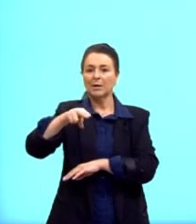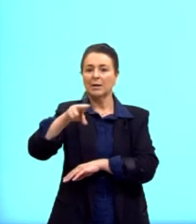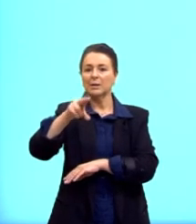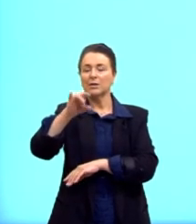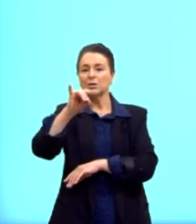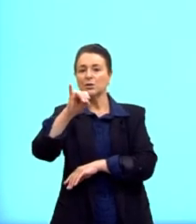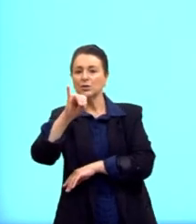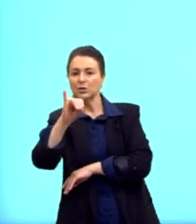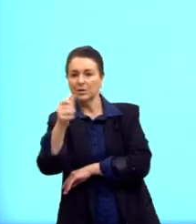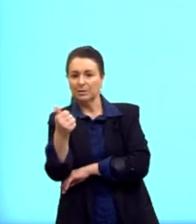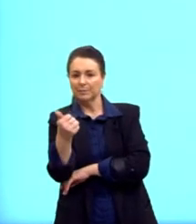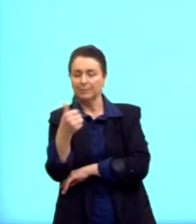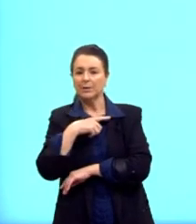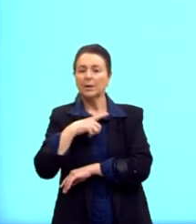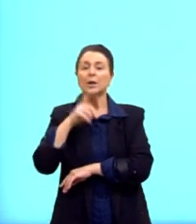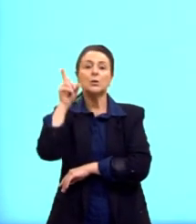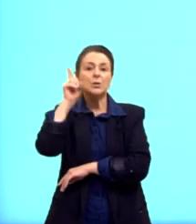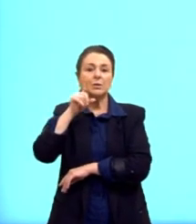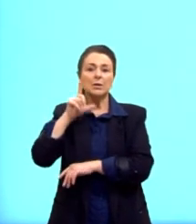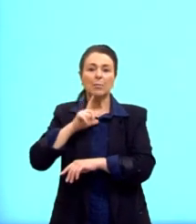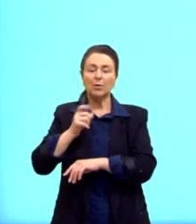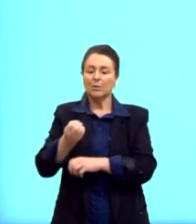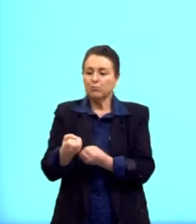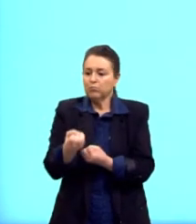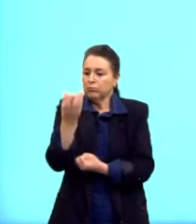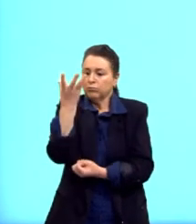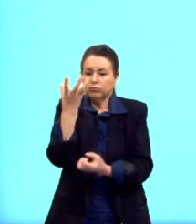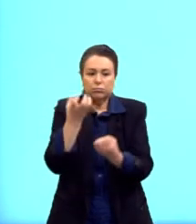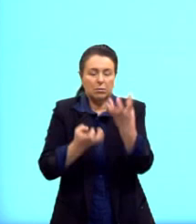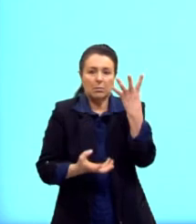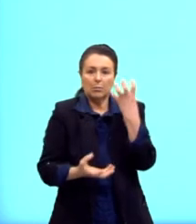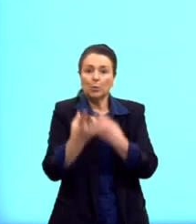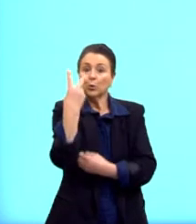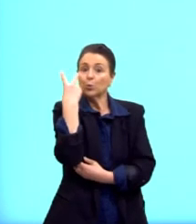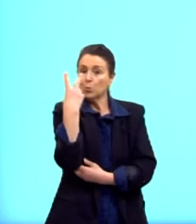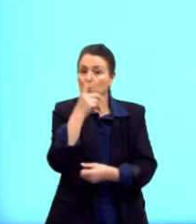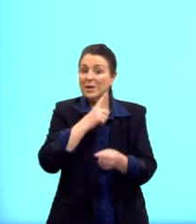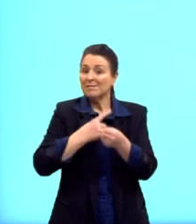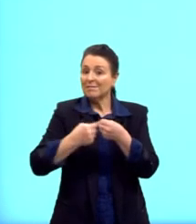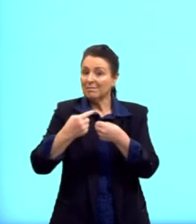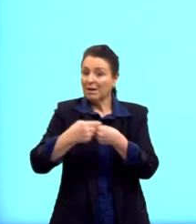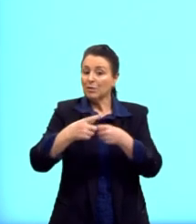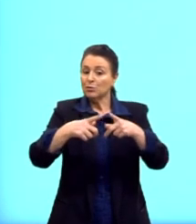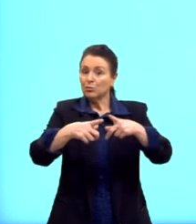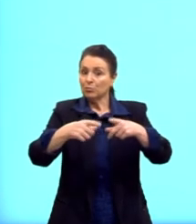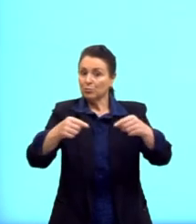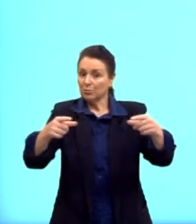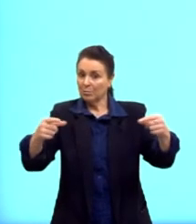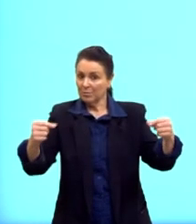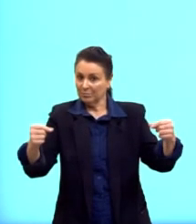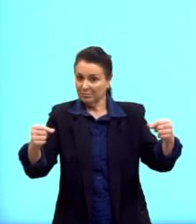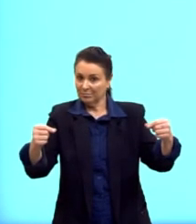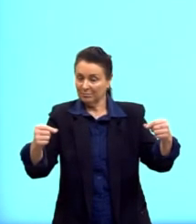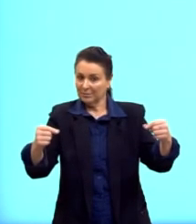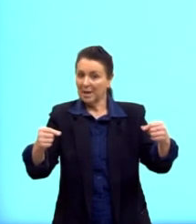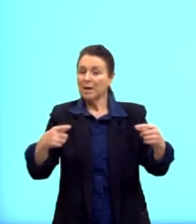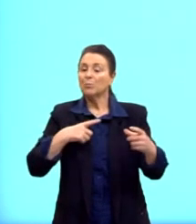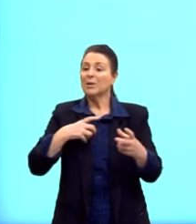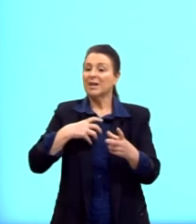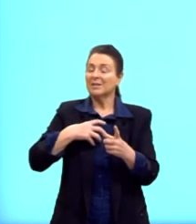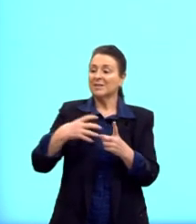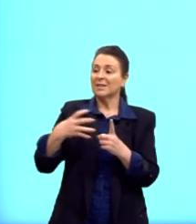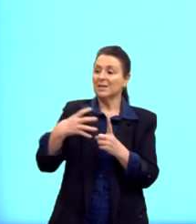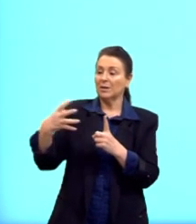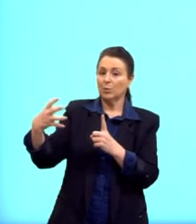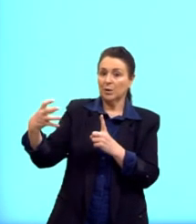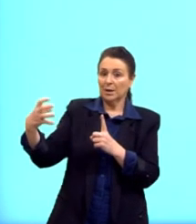Os Estados Unidos depois vão jogar bombas atômicas em Nagasaki e Hiroshima, para forçar a rendição dos japoneses.